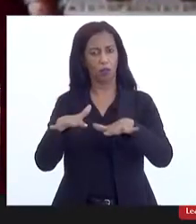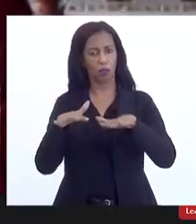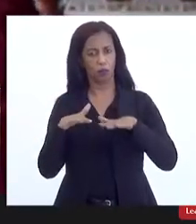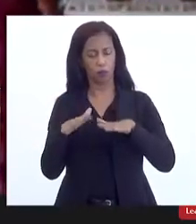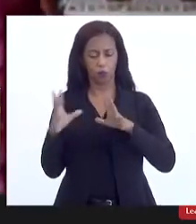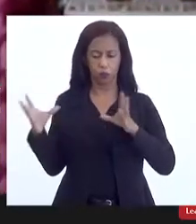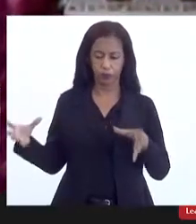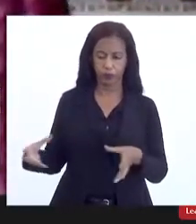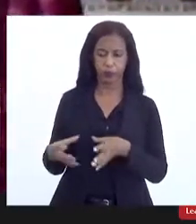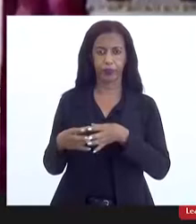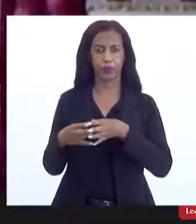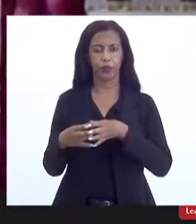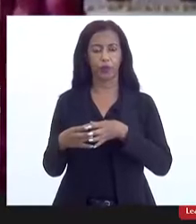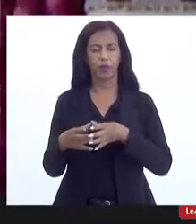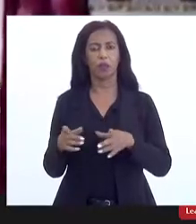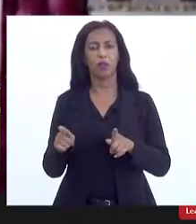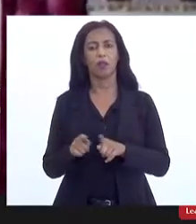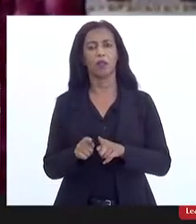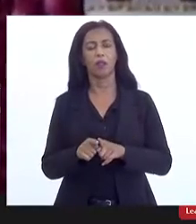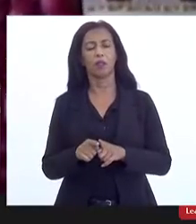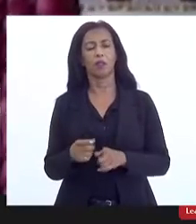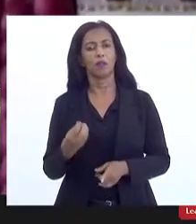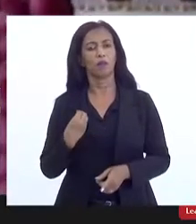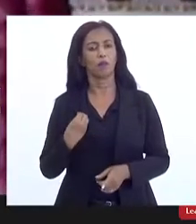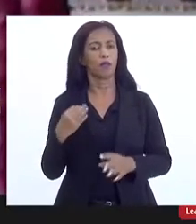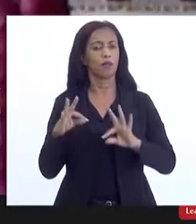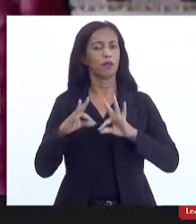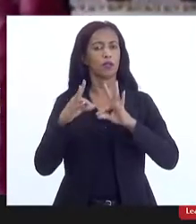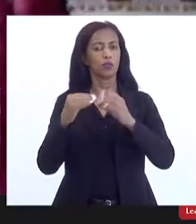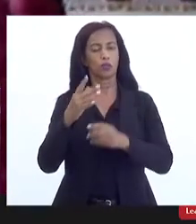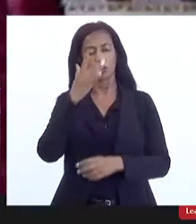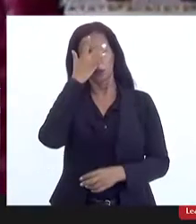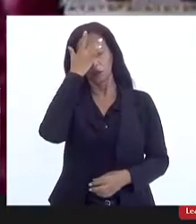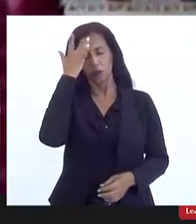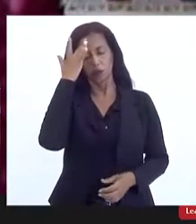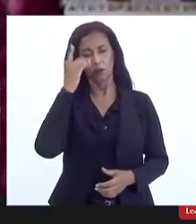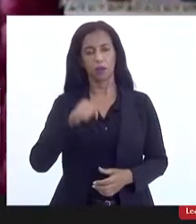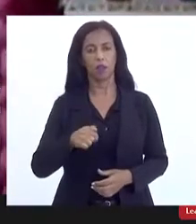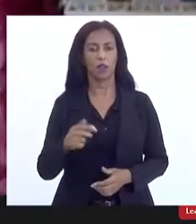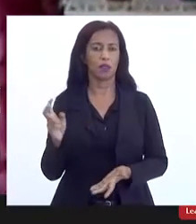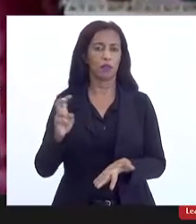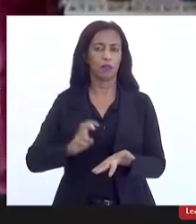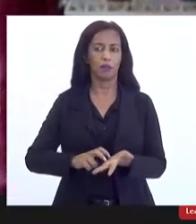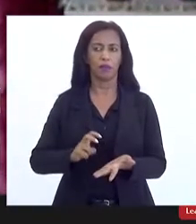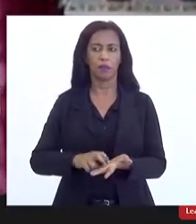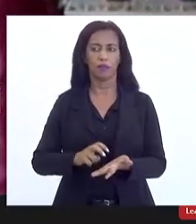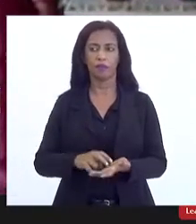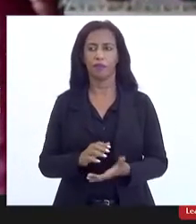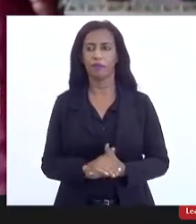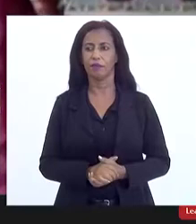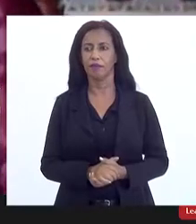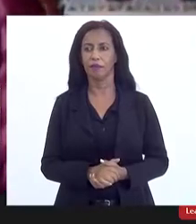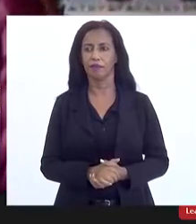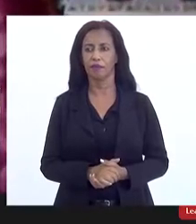e pela presença de todos e todas nessa manhã. E eu já